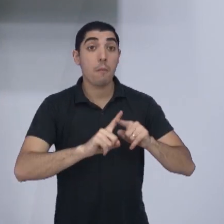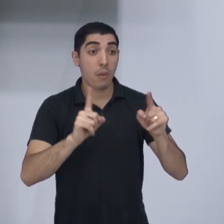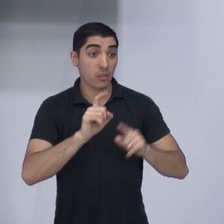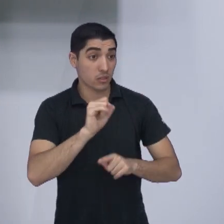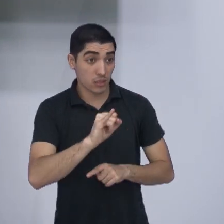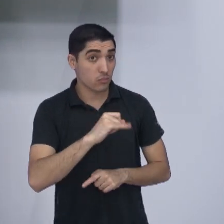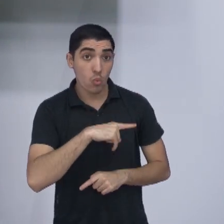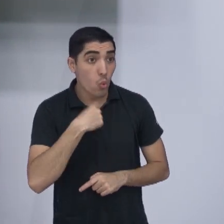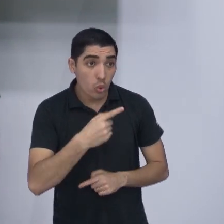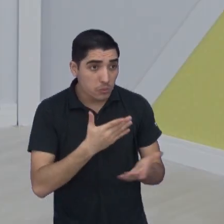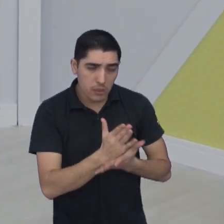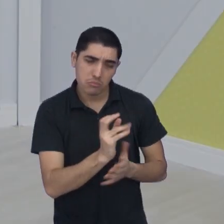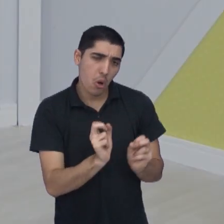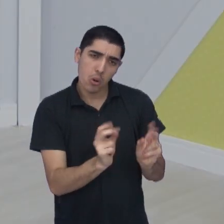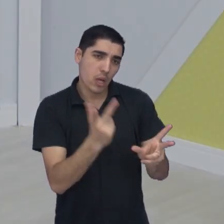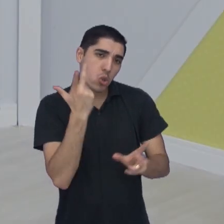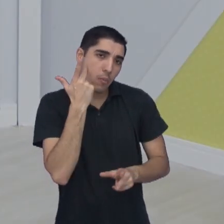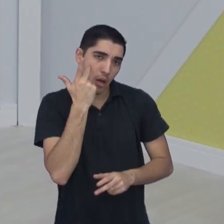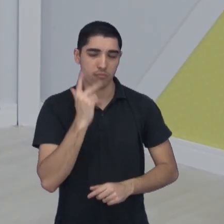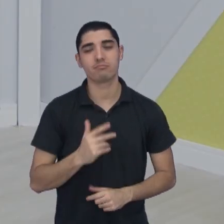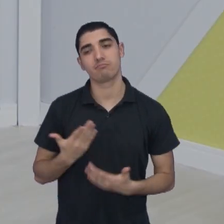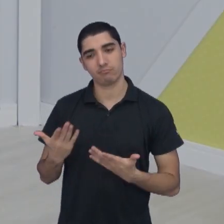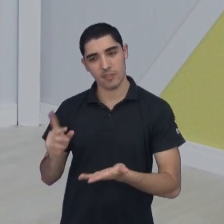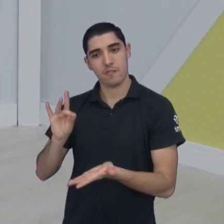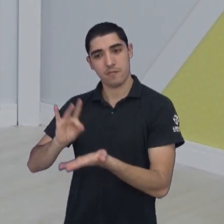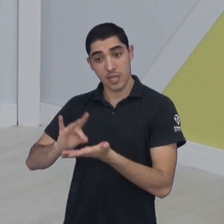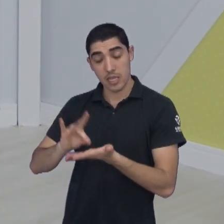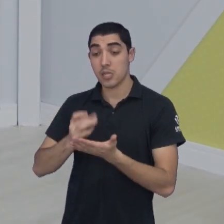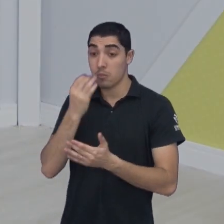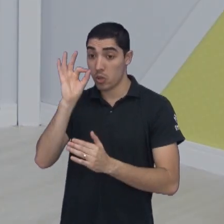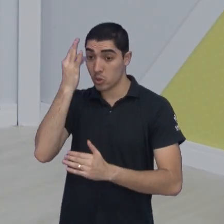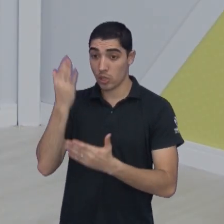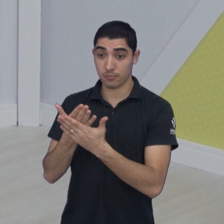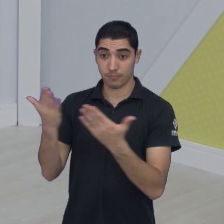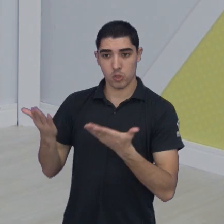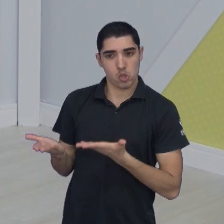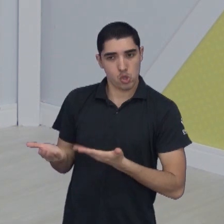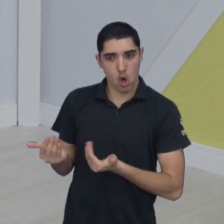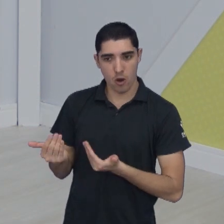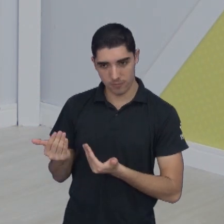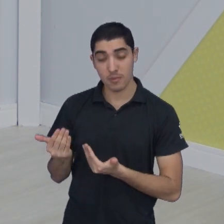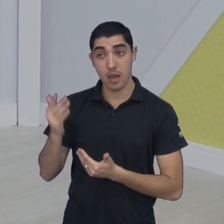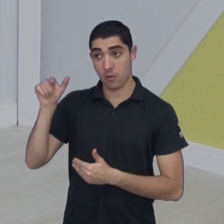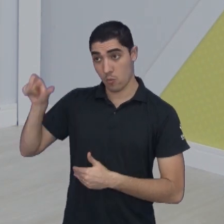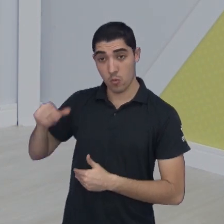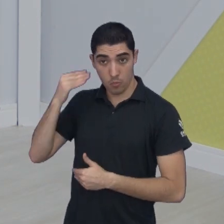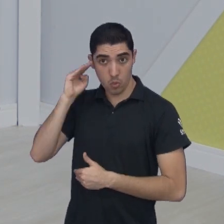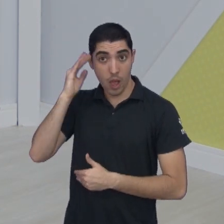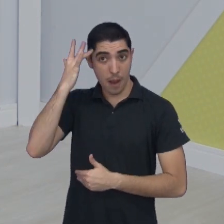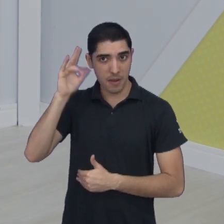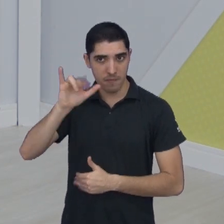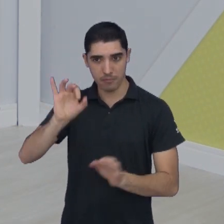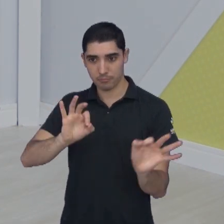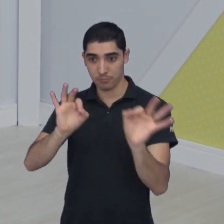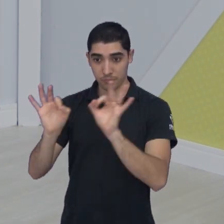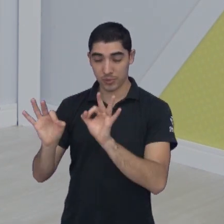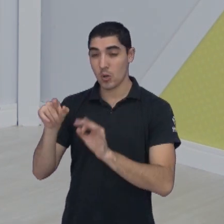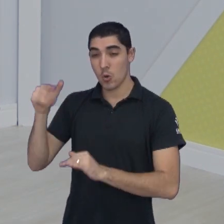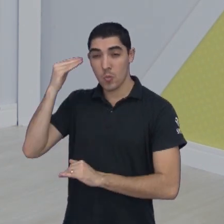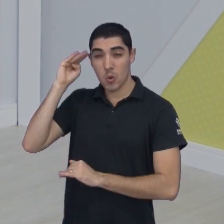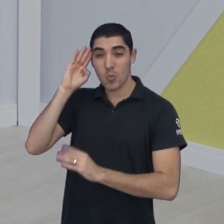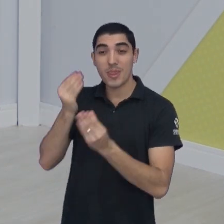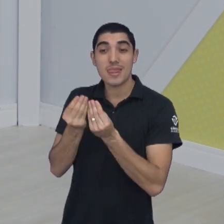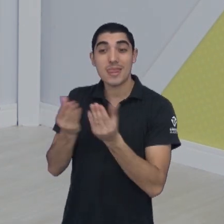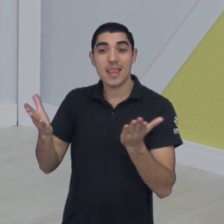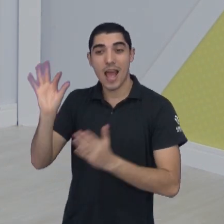acontecer não é o fim do mundo. Exatamente, faz parte, molecada, sorte para vocês, sucesso, o Brunão estará lá acompanhando, o Brunão vai levar sorte para vocês,